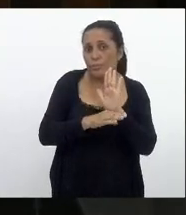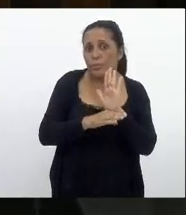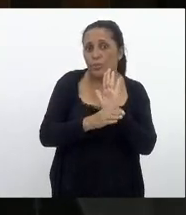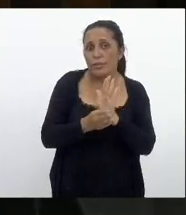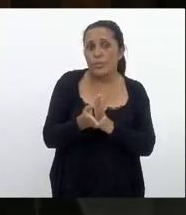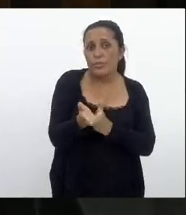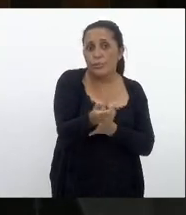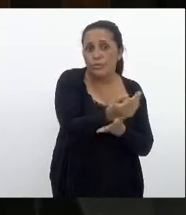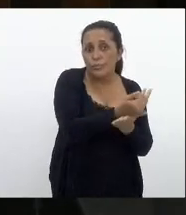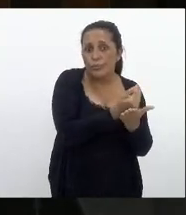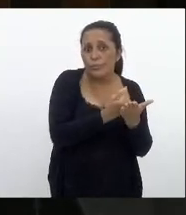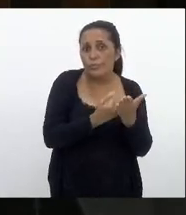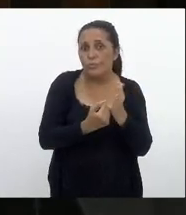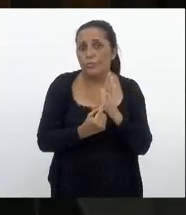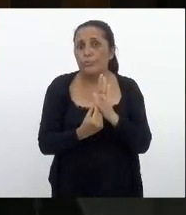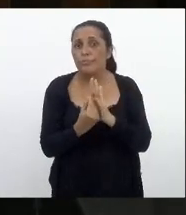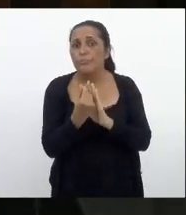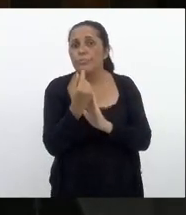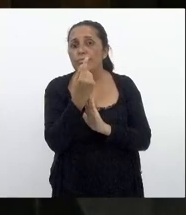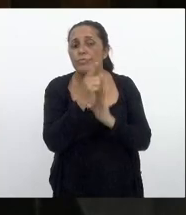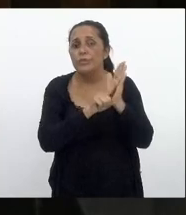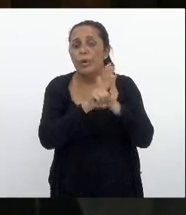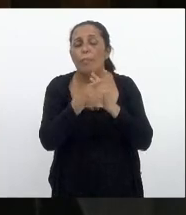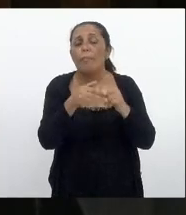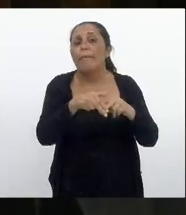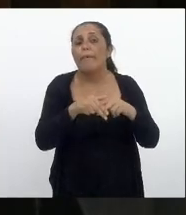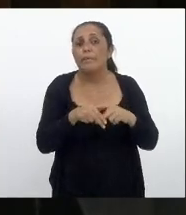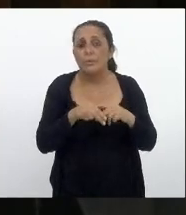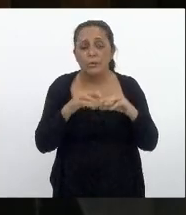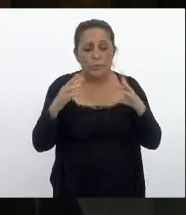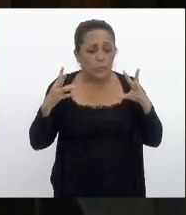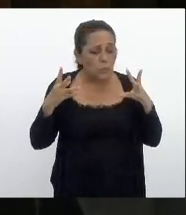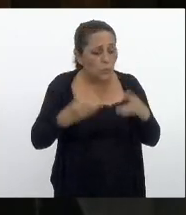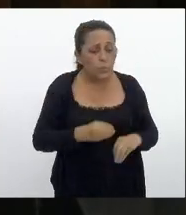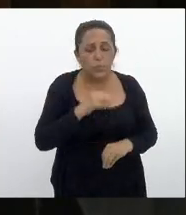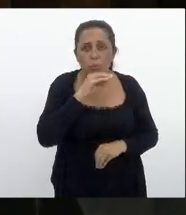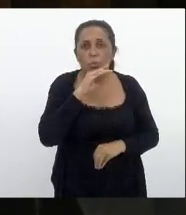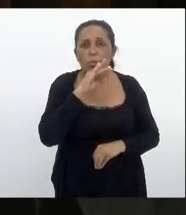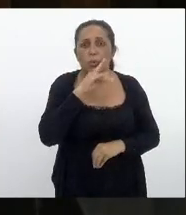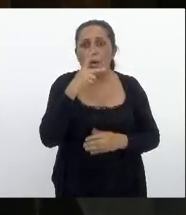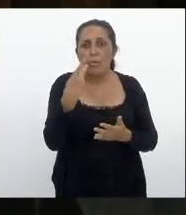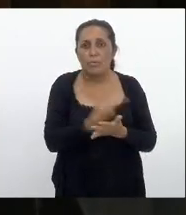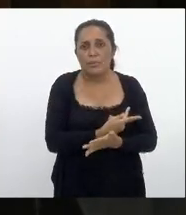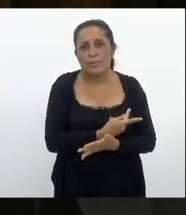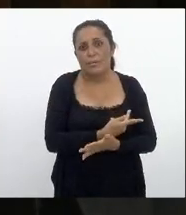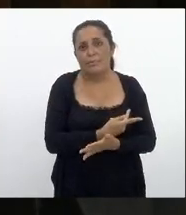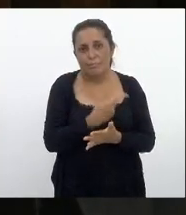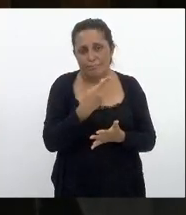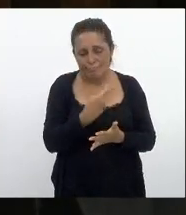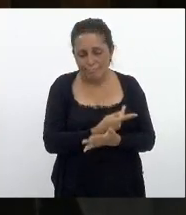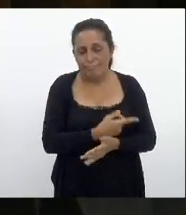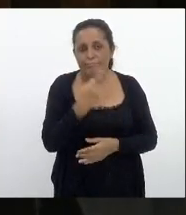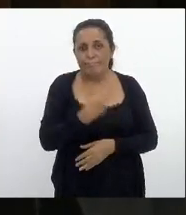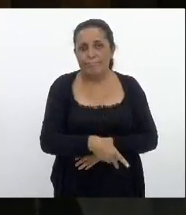simplesmente por conta de tudo de ruim que aconteceu aqui no estado do Rio de Janeiro aliás o